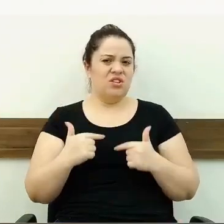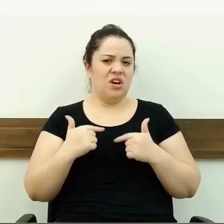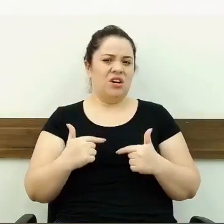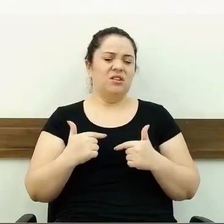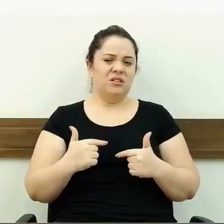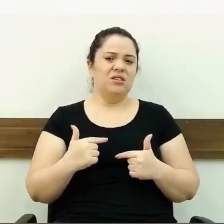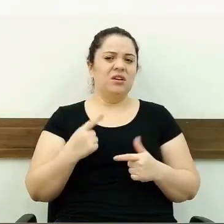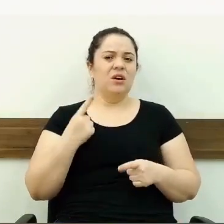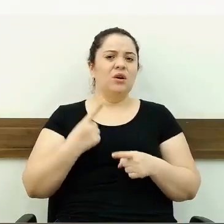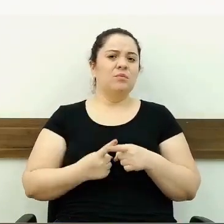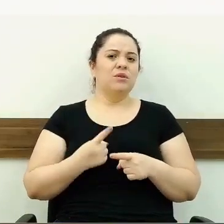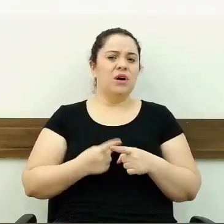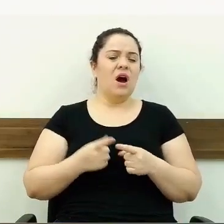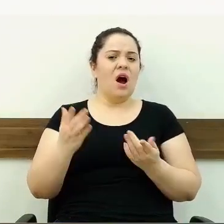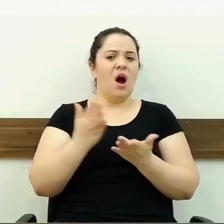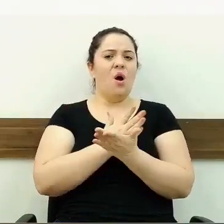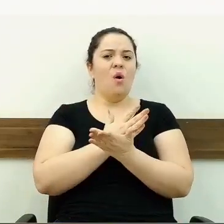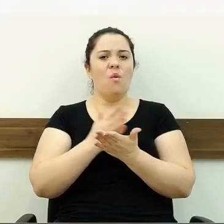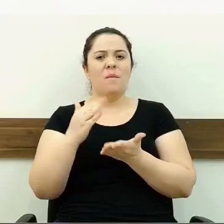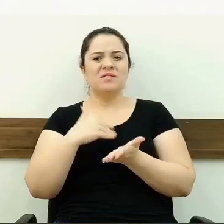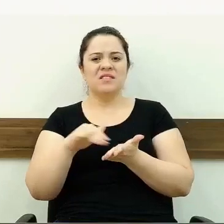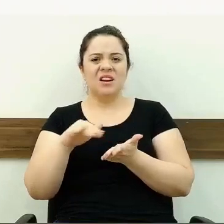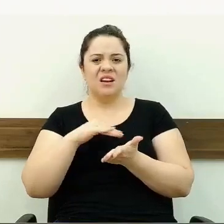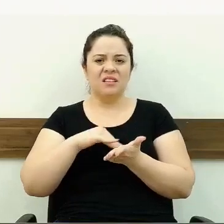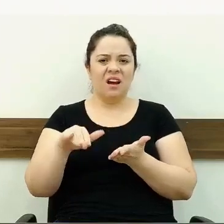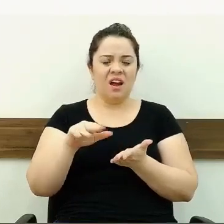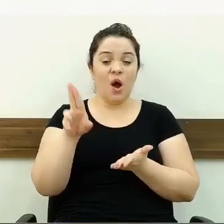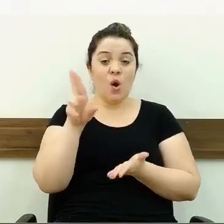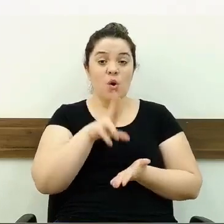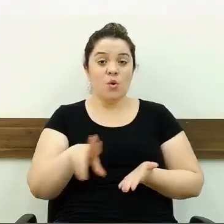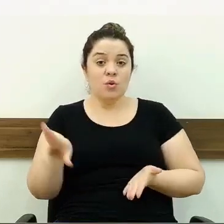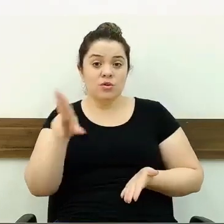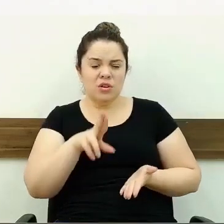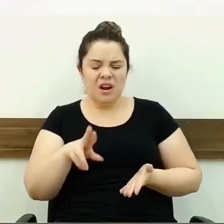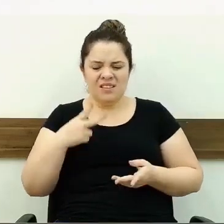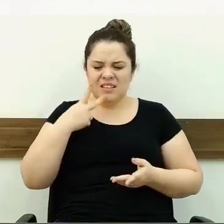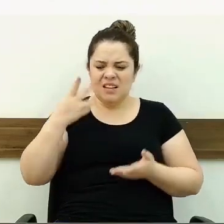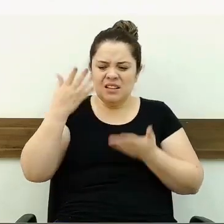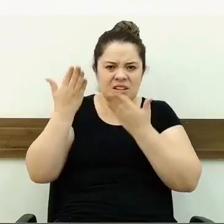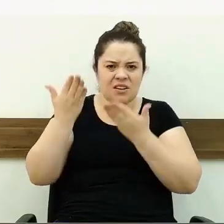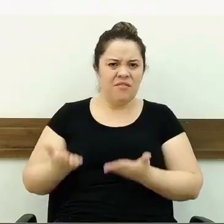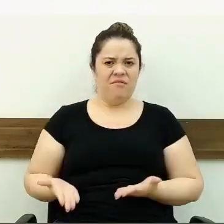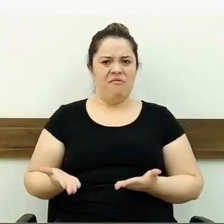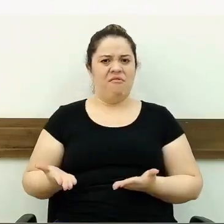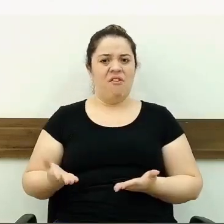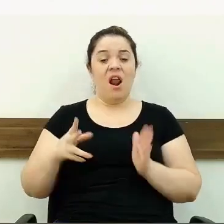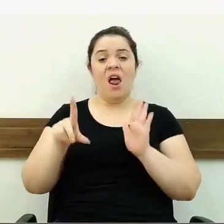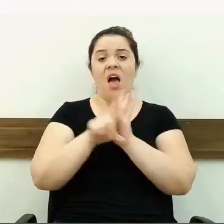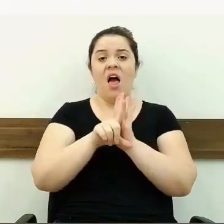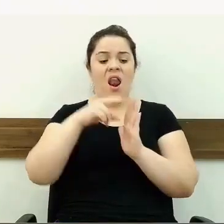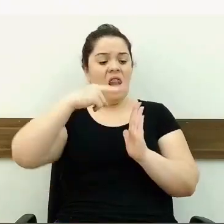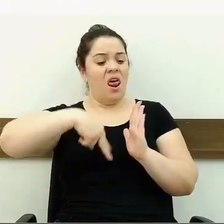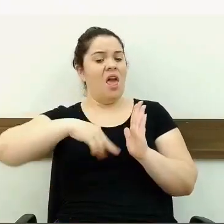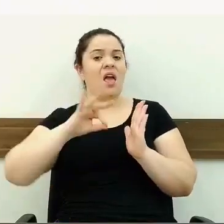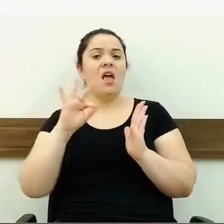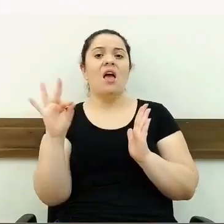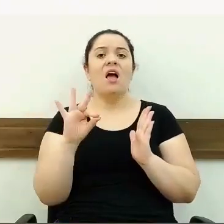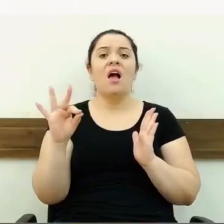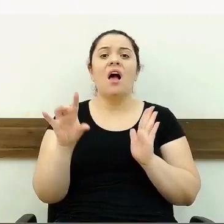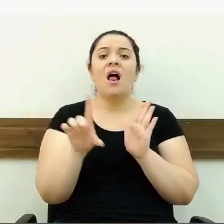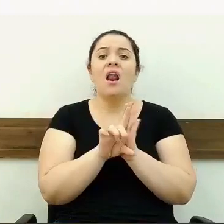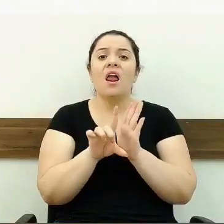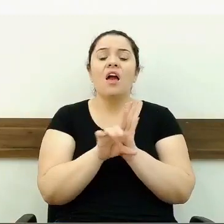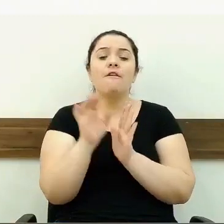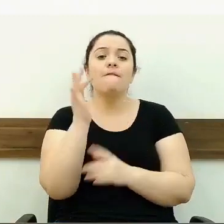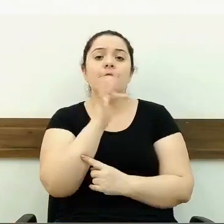mediante algumas secretarias que utilizam dessa fala e não leem a lei, que é uma lei federal, nem é